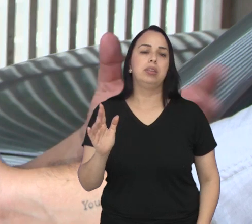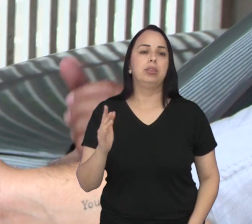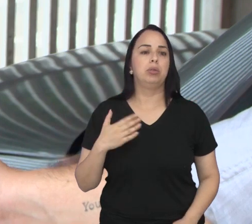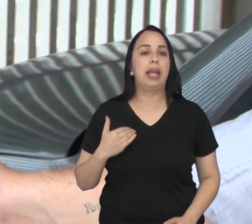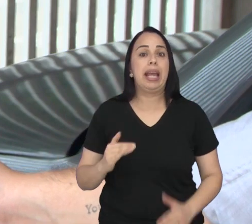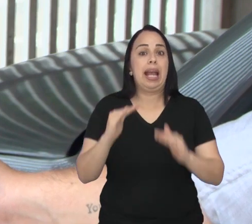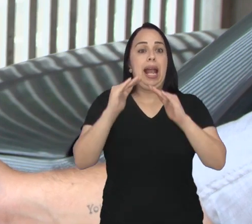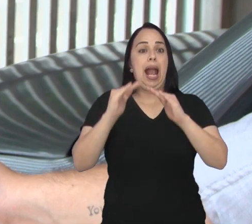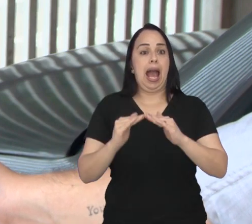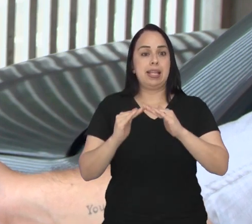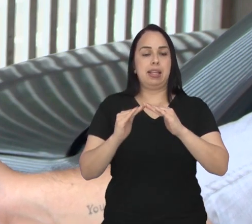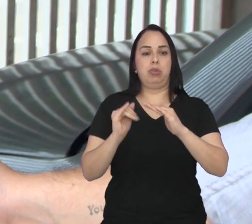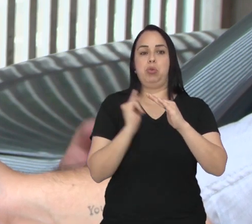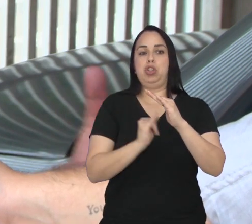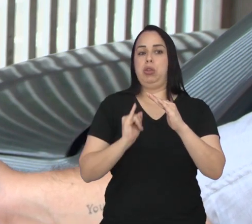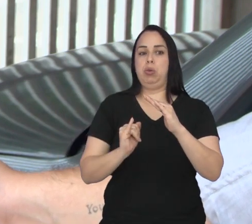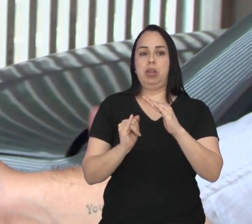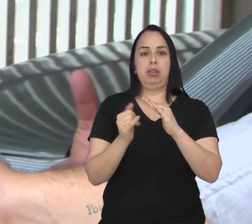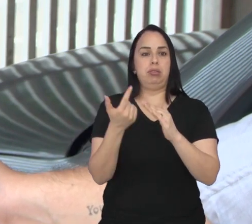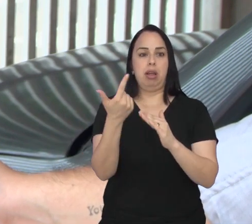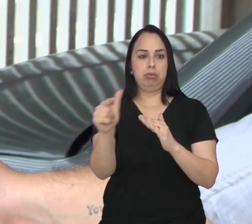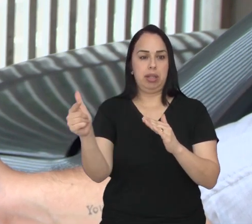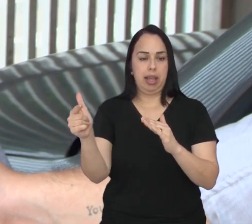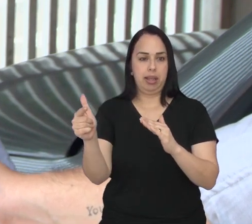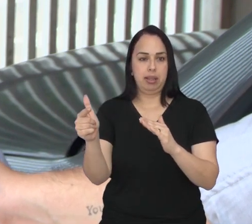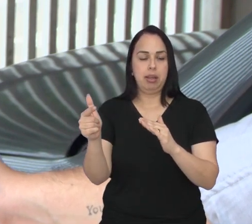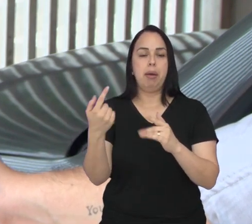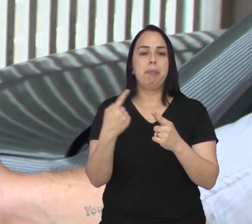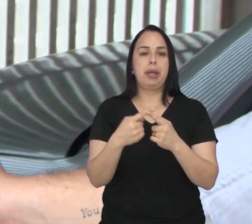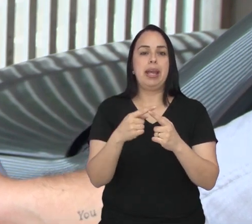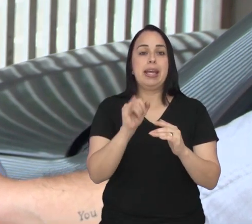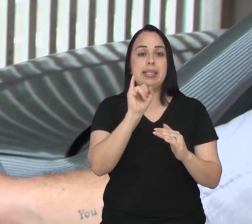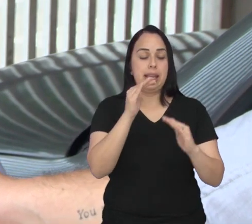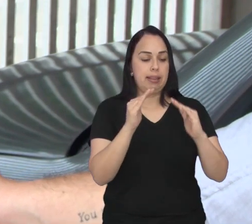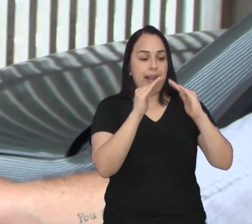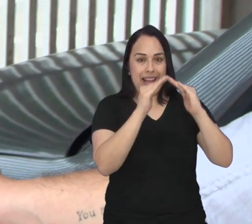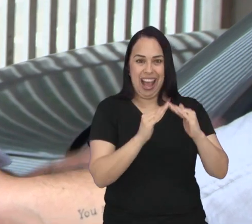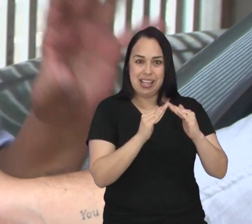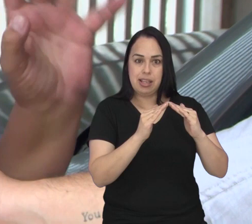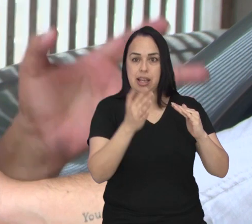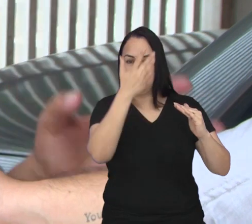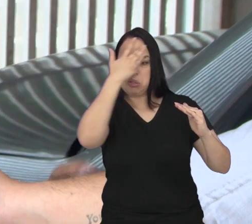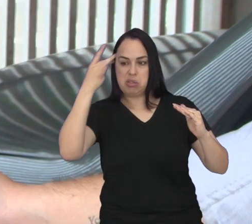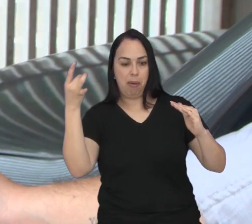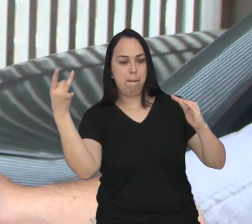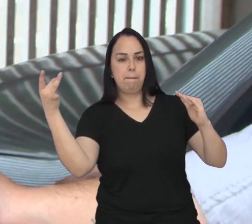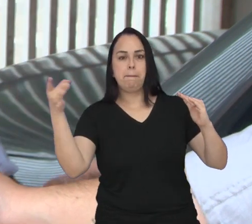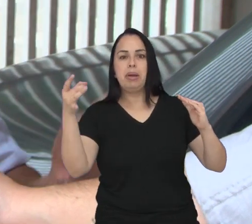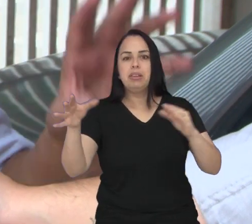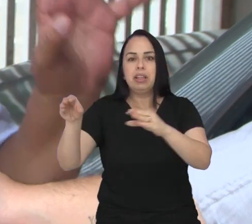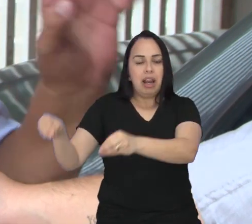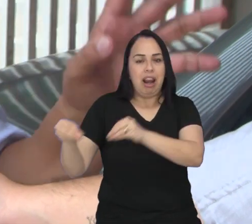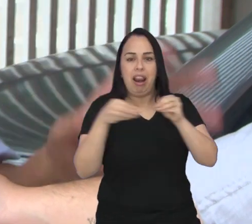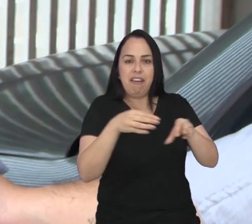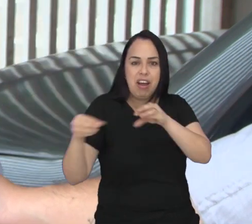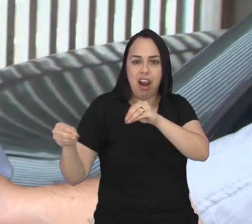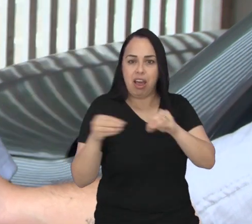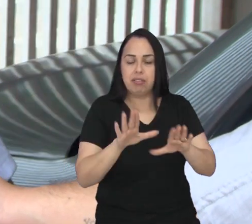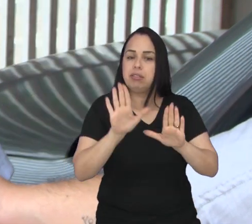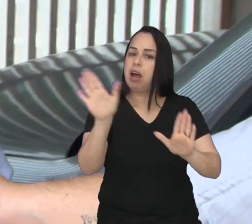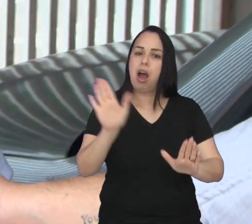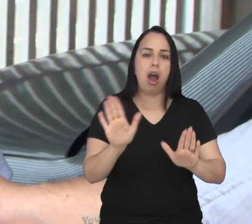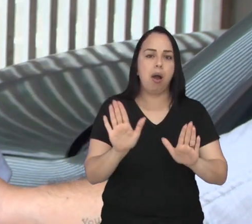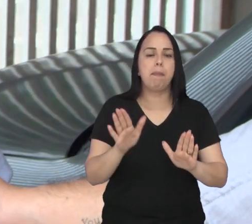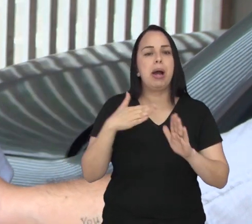não temos abrigo, porque para mim abrigo vira depósito de animais. Então nós cuidamos das nossas casas, temos os nossos